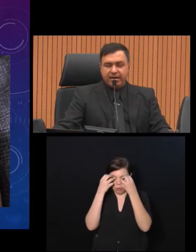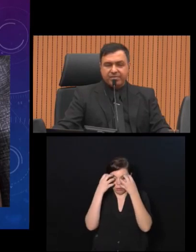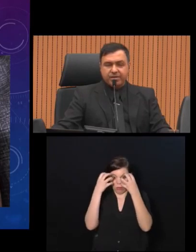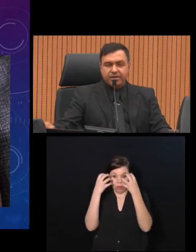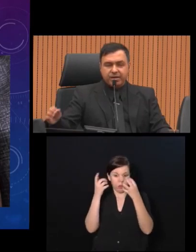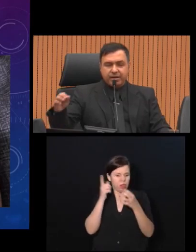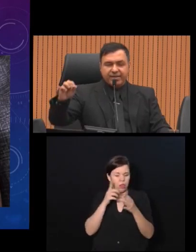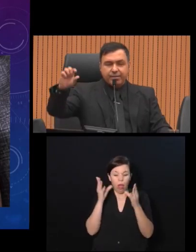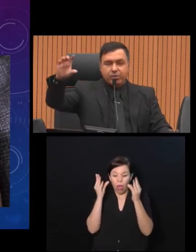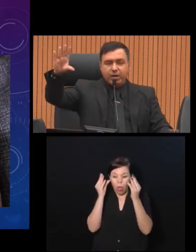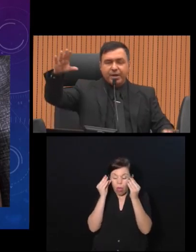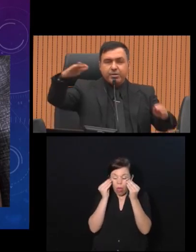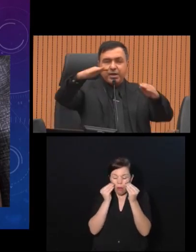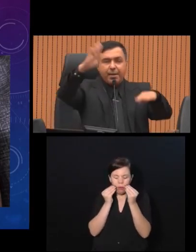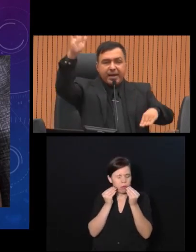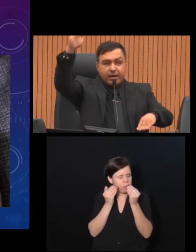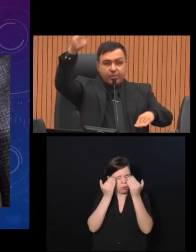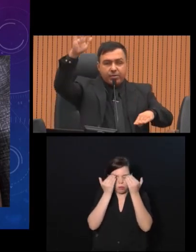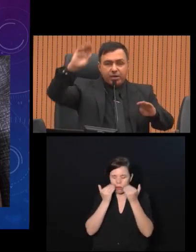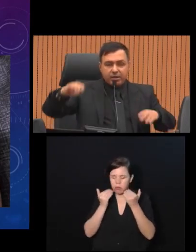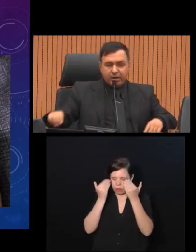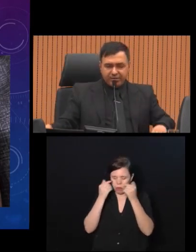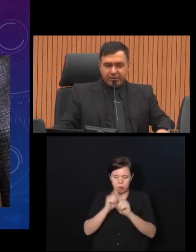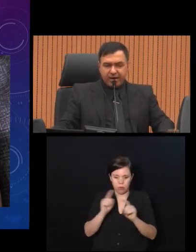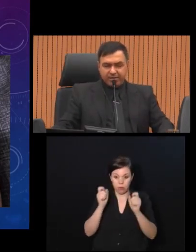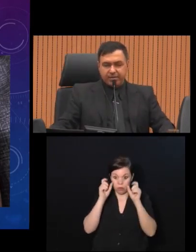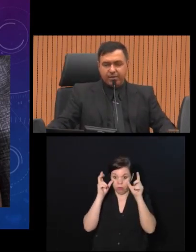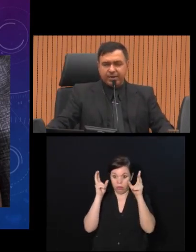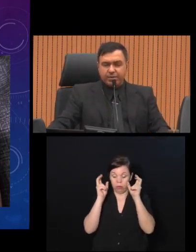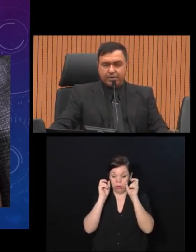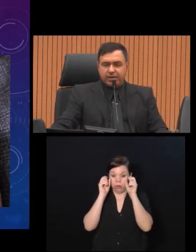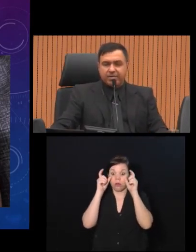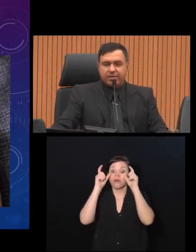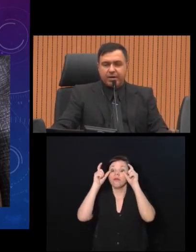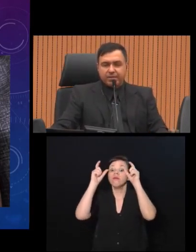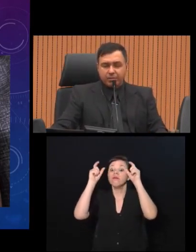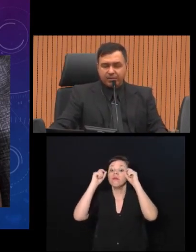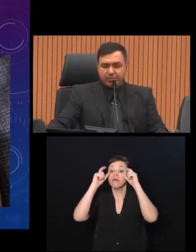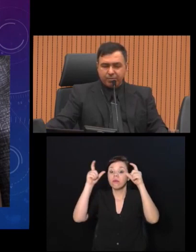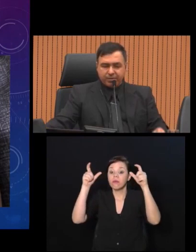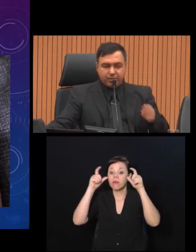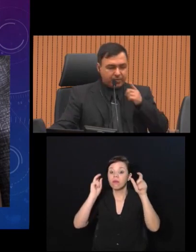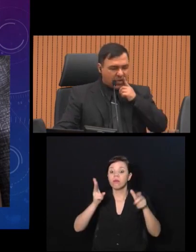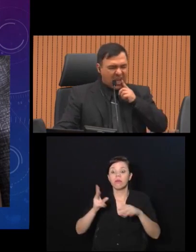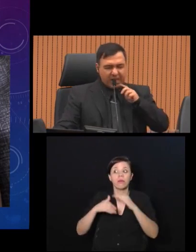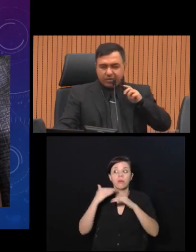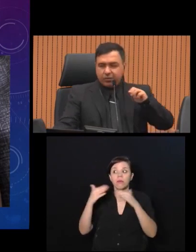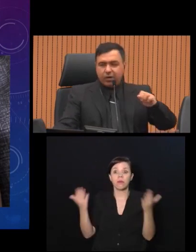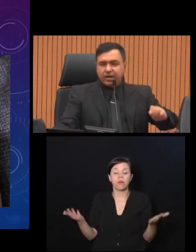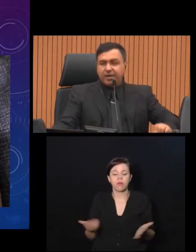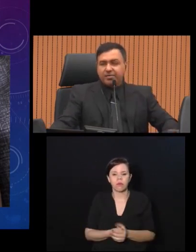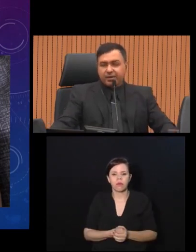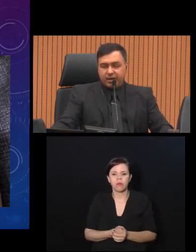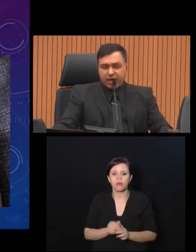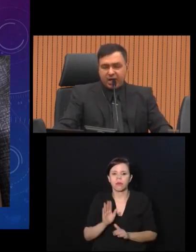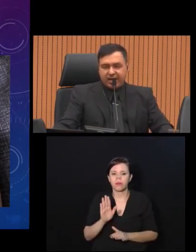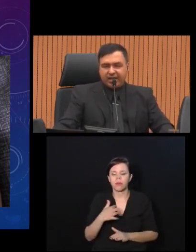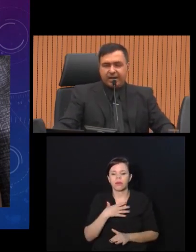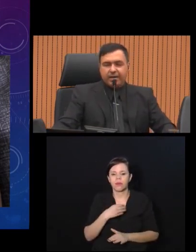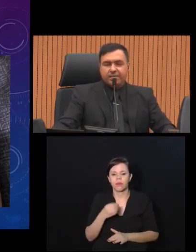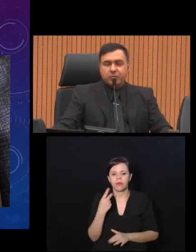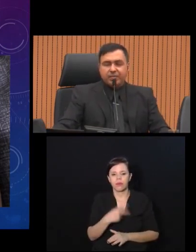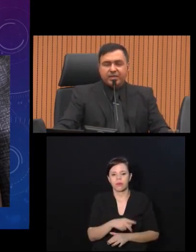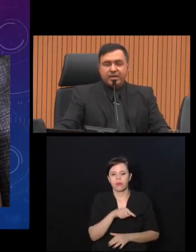fechava, ele ficava totalmente aberto, não fechava, de tão grande que estava já, tão desenvolvido. Só que minha filha,